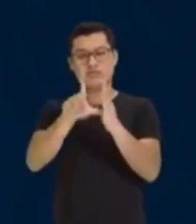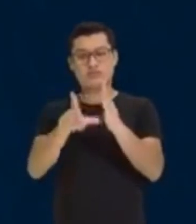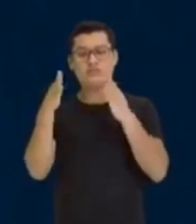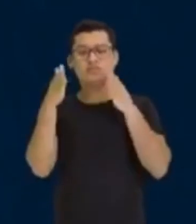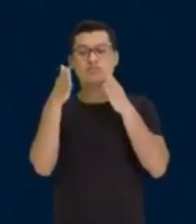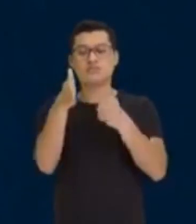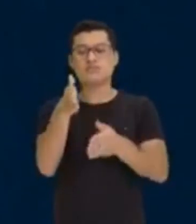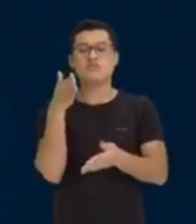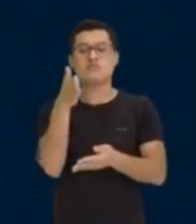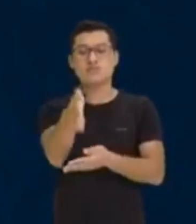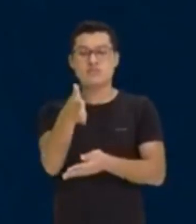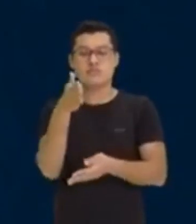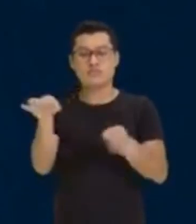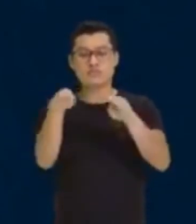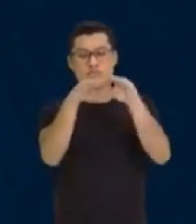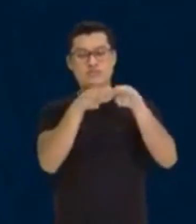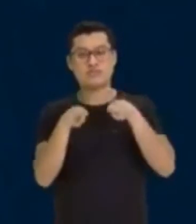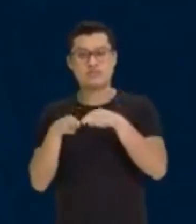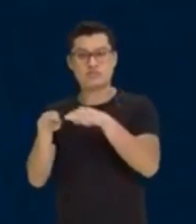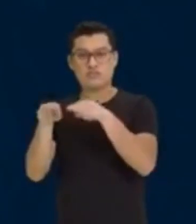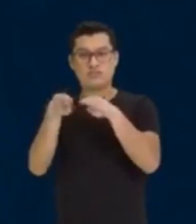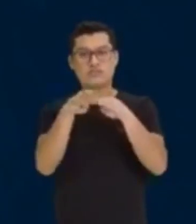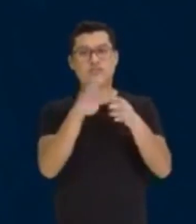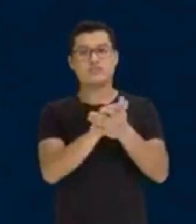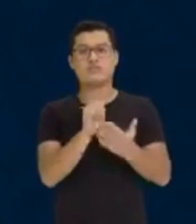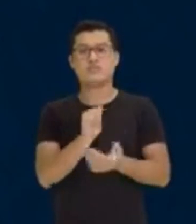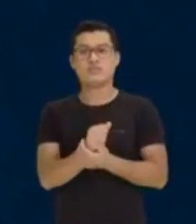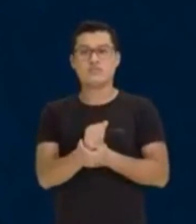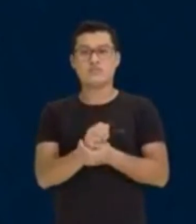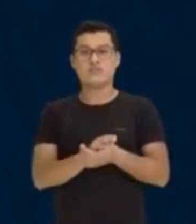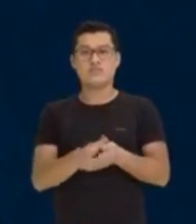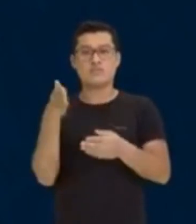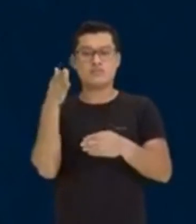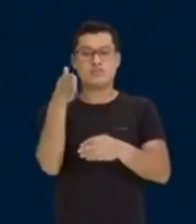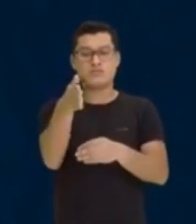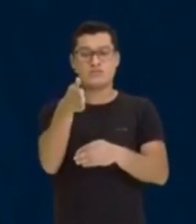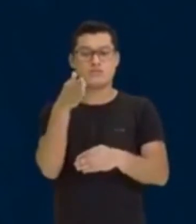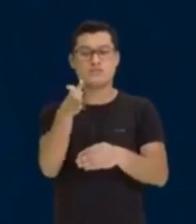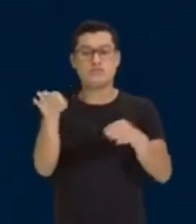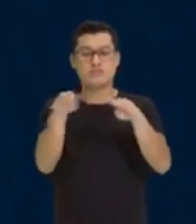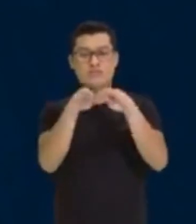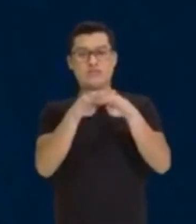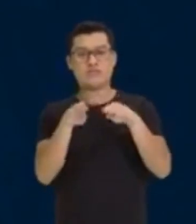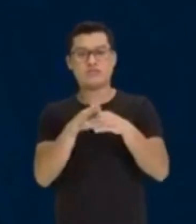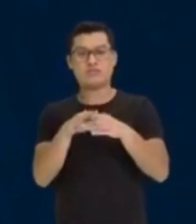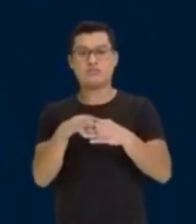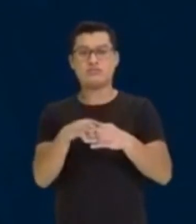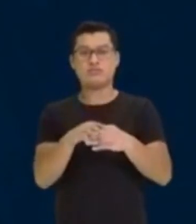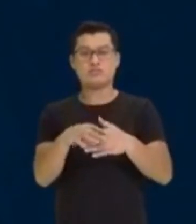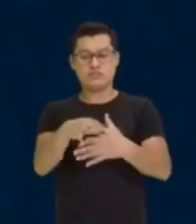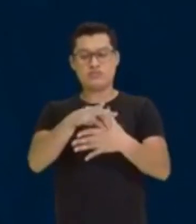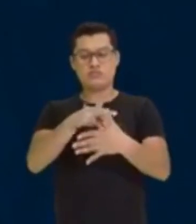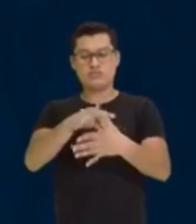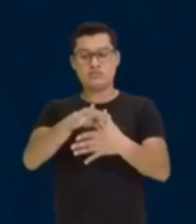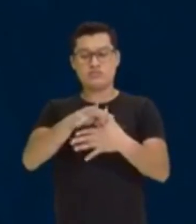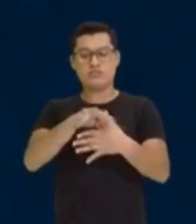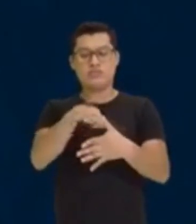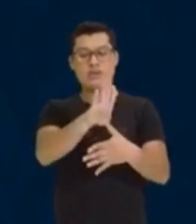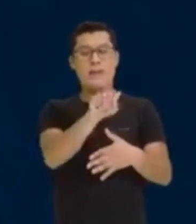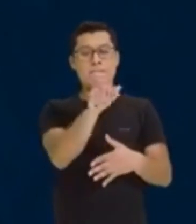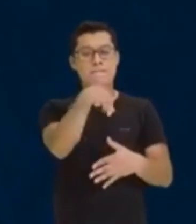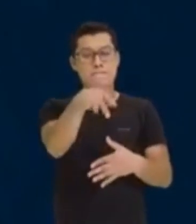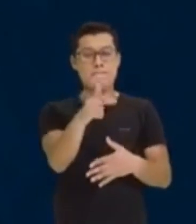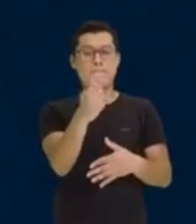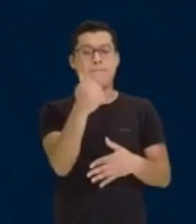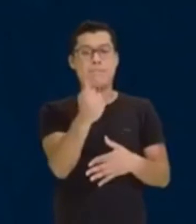tá dizendo, gente. Não é preciso nem anotar nada. Proporção direta, diretamente proporcionais. Entre a massa da banha e o volume de